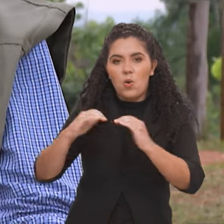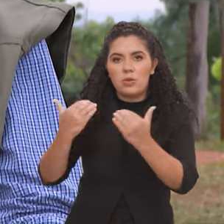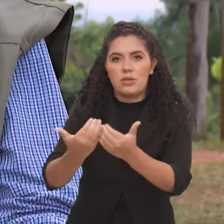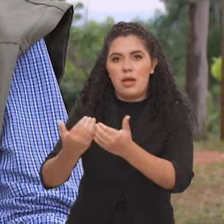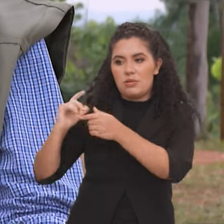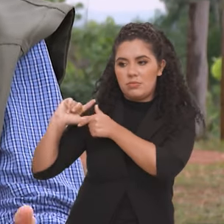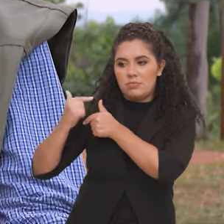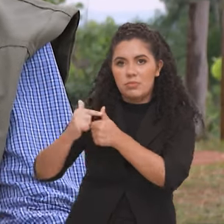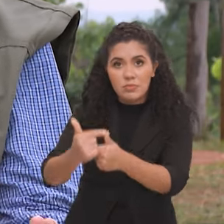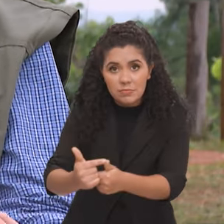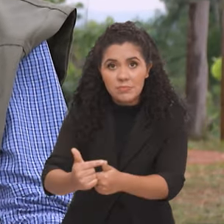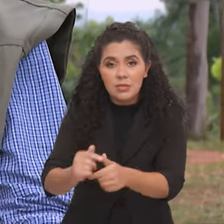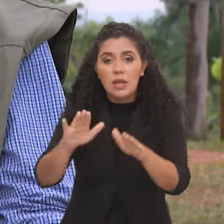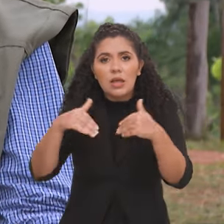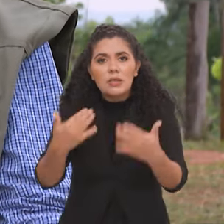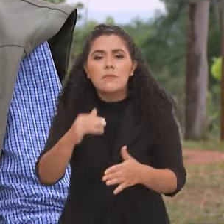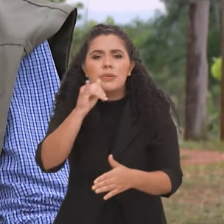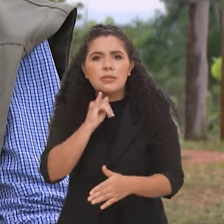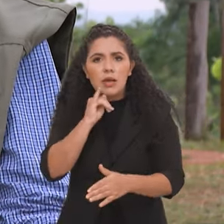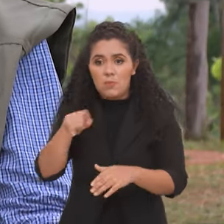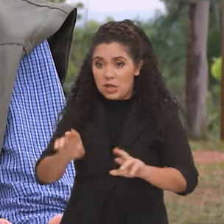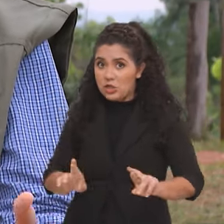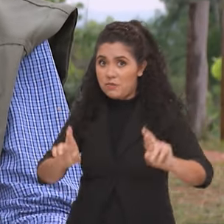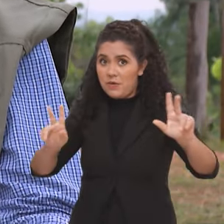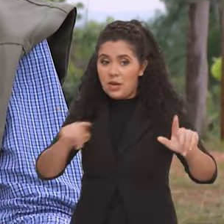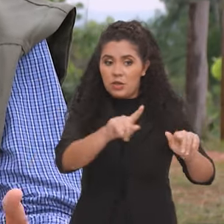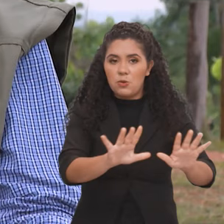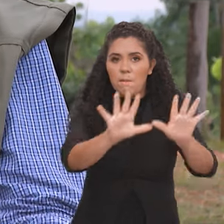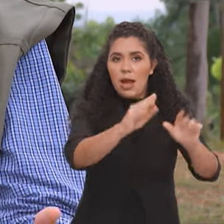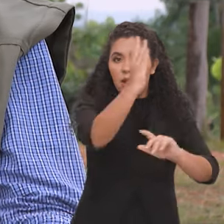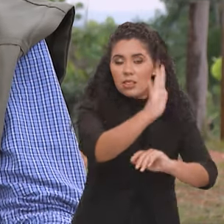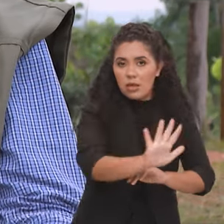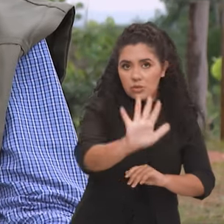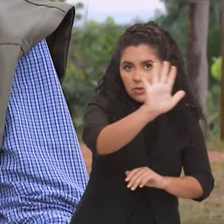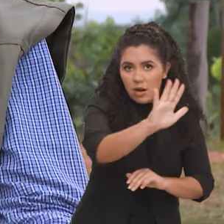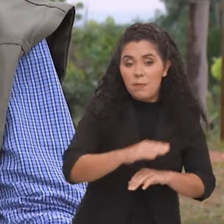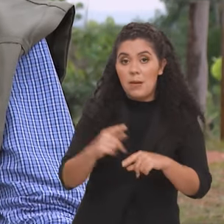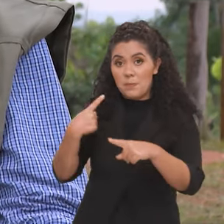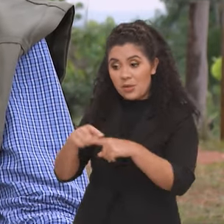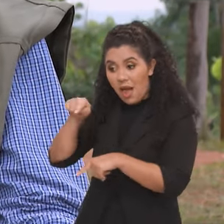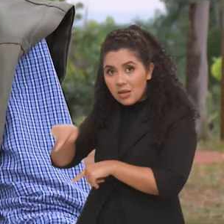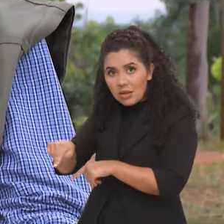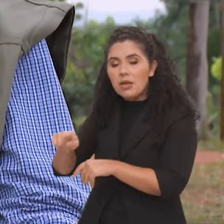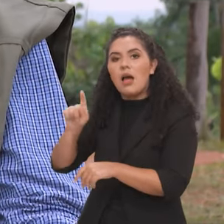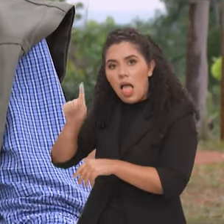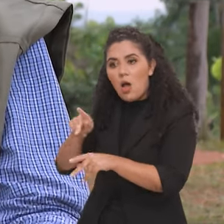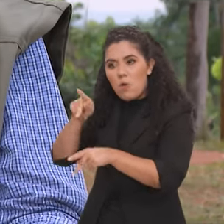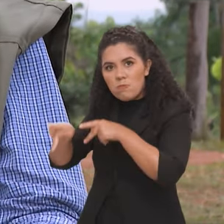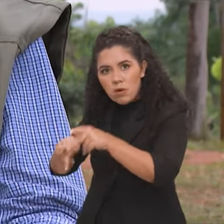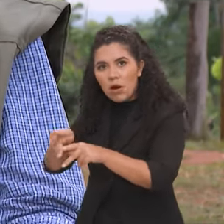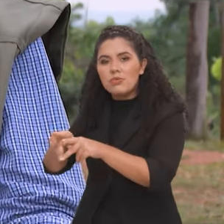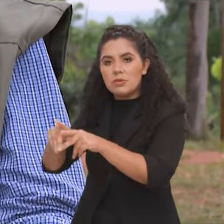gestão dessa área é diferente de um parque nacional. Por quê? Porque a comunidade tem que participar diretamente daquelas atividades,